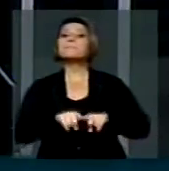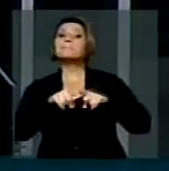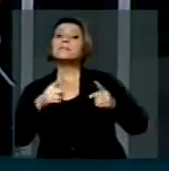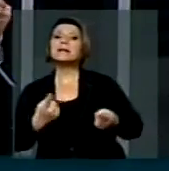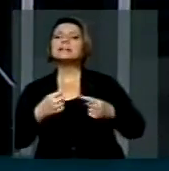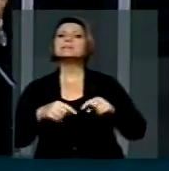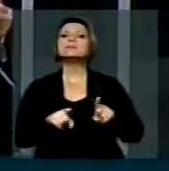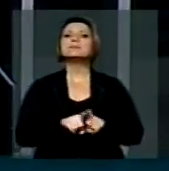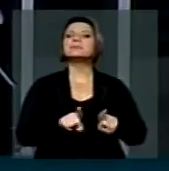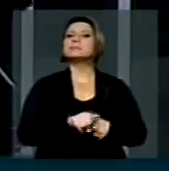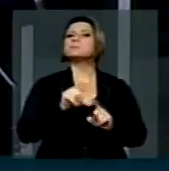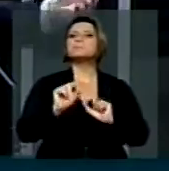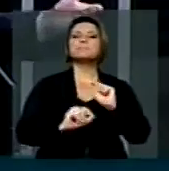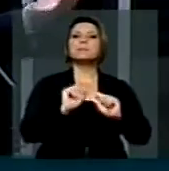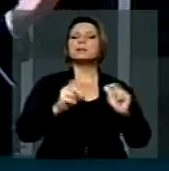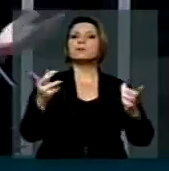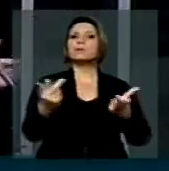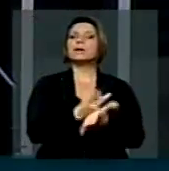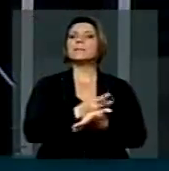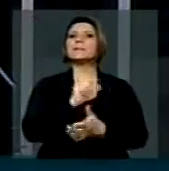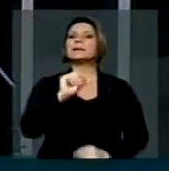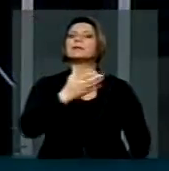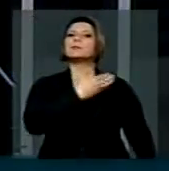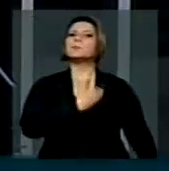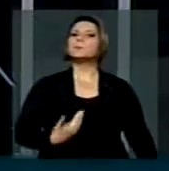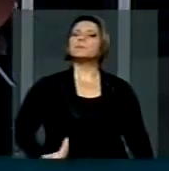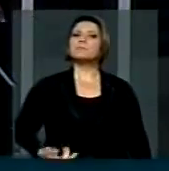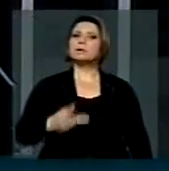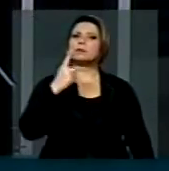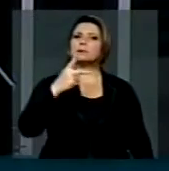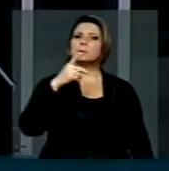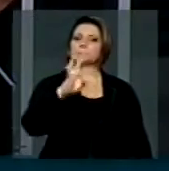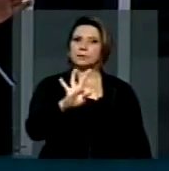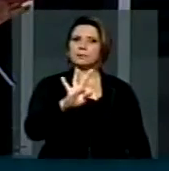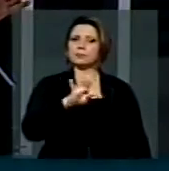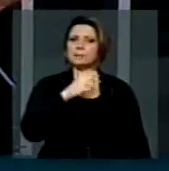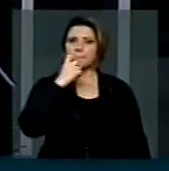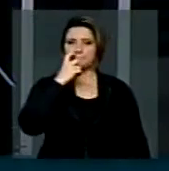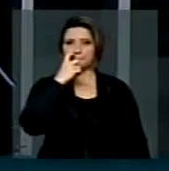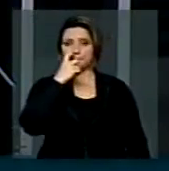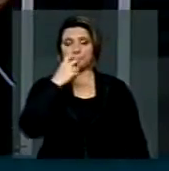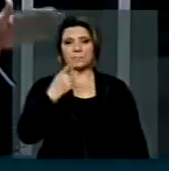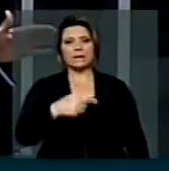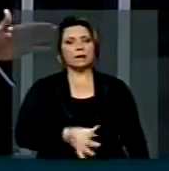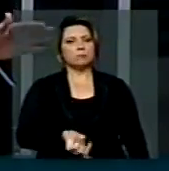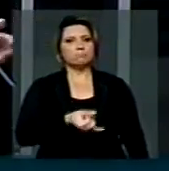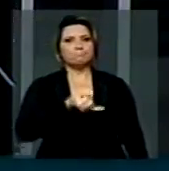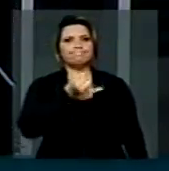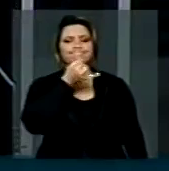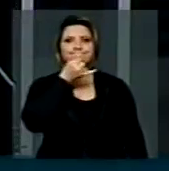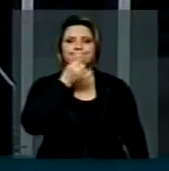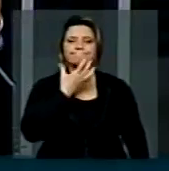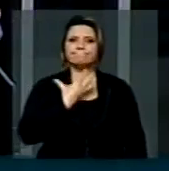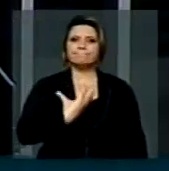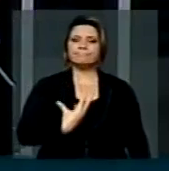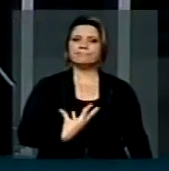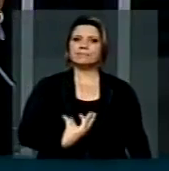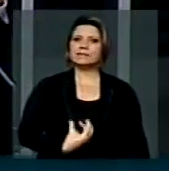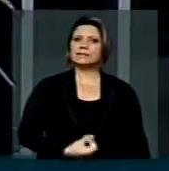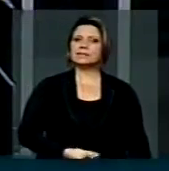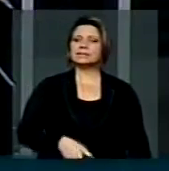vendo como é que funciona o governo do PT. É lastimável, lamentável, é um